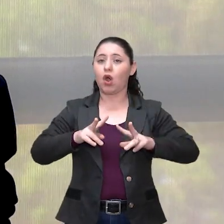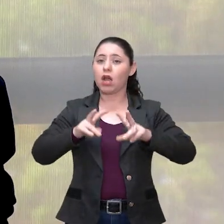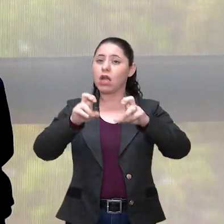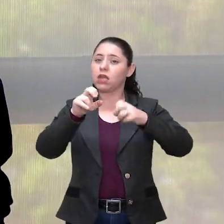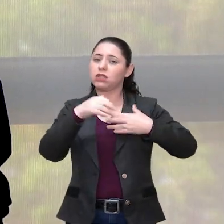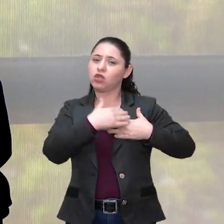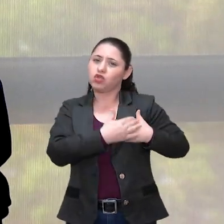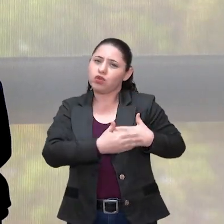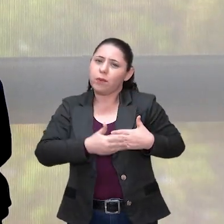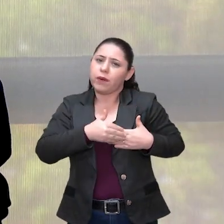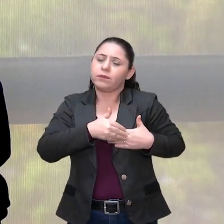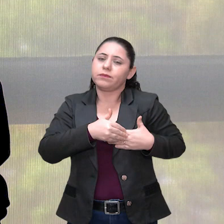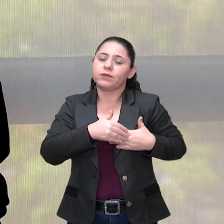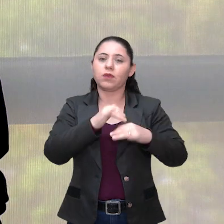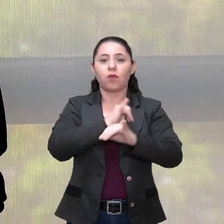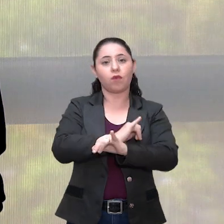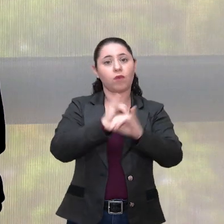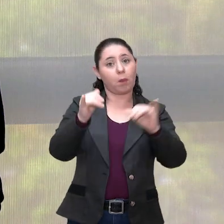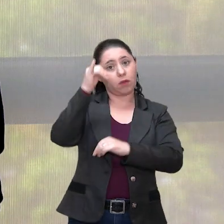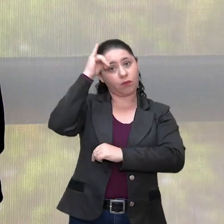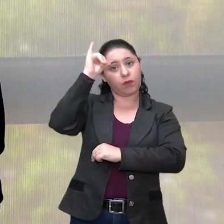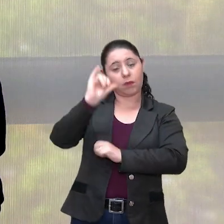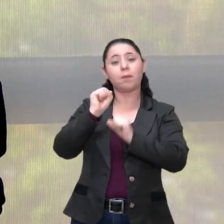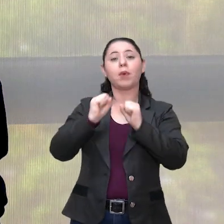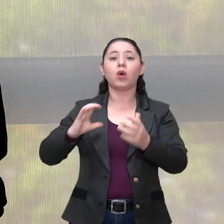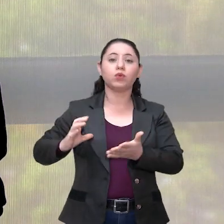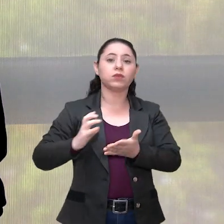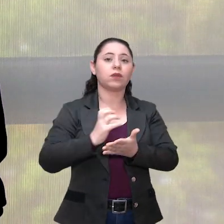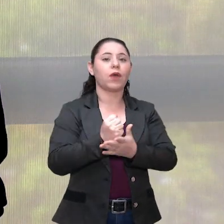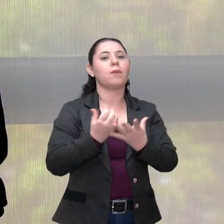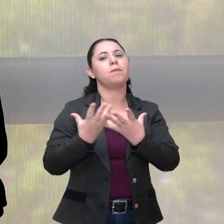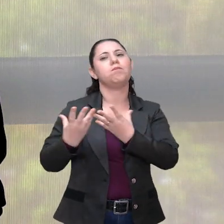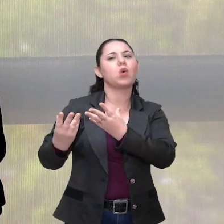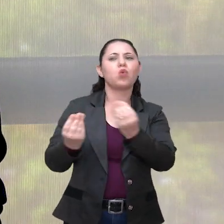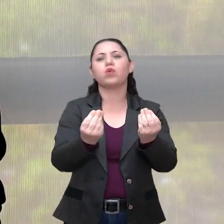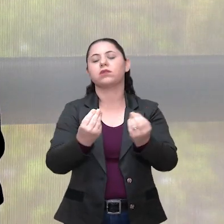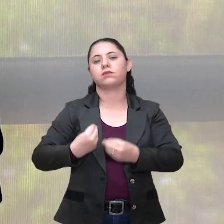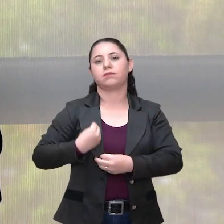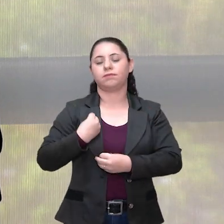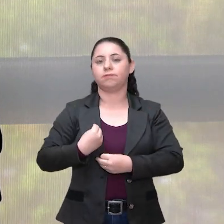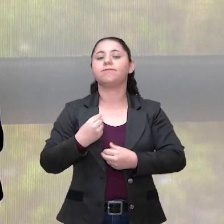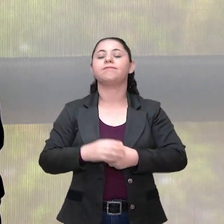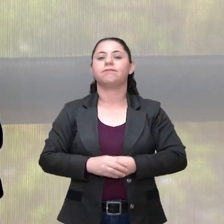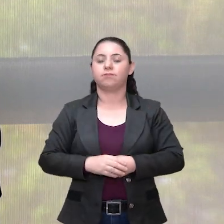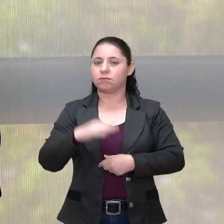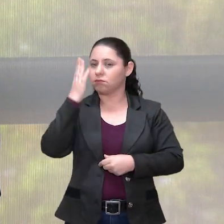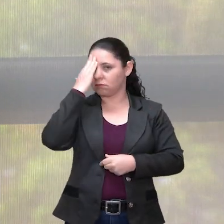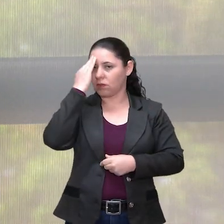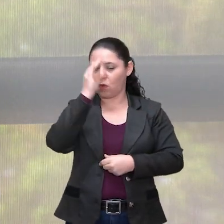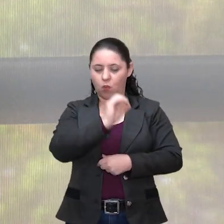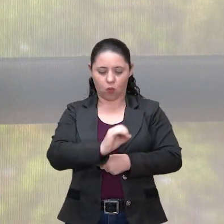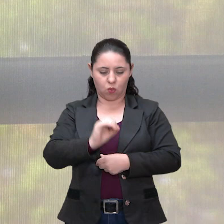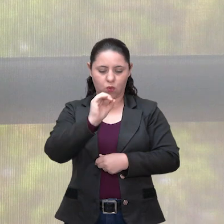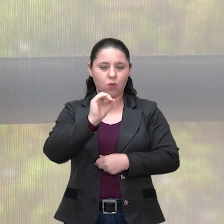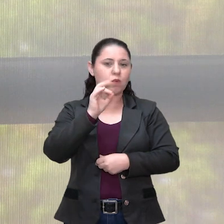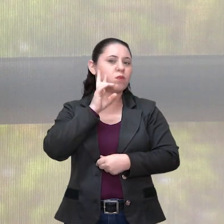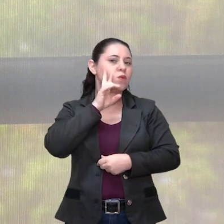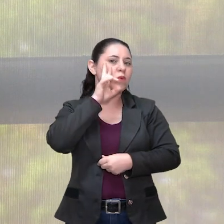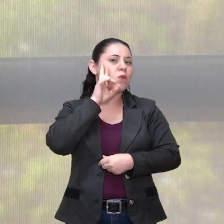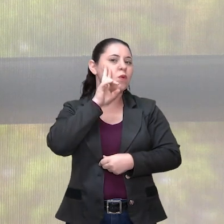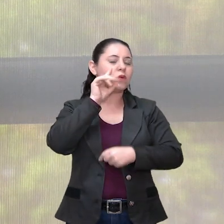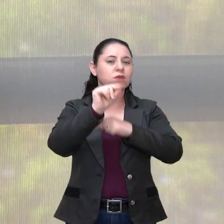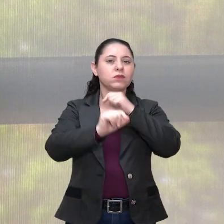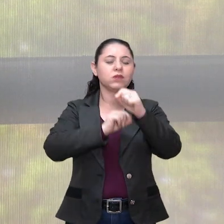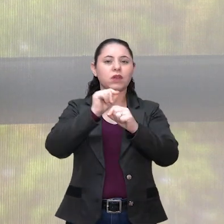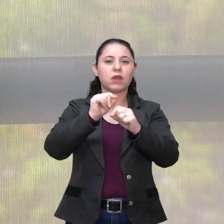Vamos falar sobre o câncer de mama? A informação e a prevenção podem salvar muitas vidas. Sabemos que Outubro Rosa